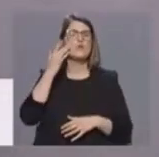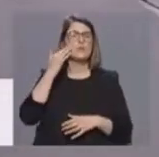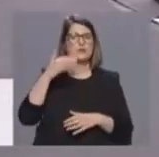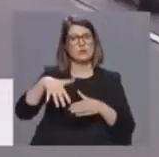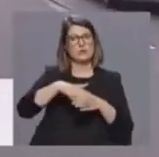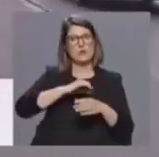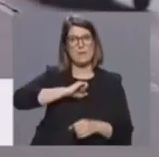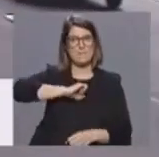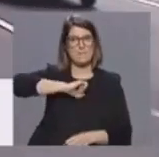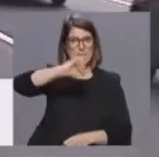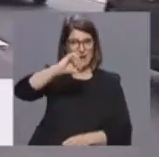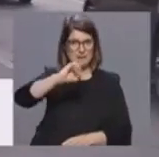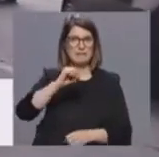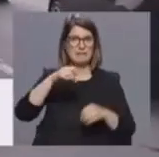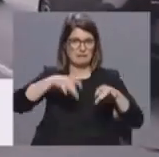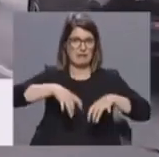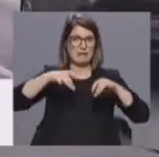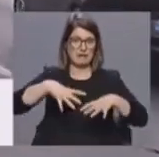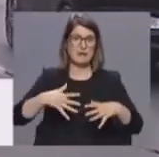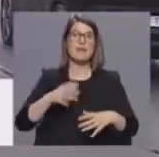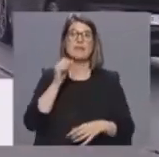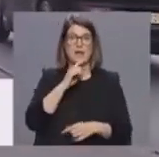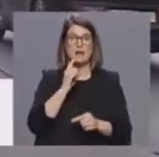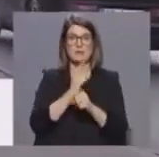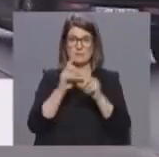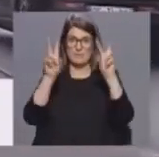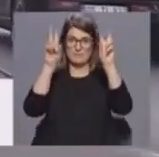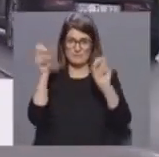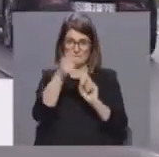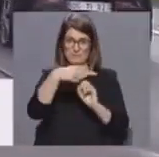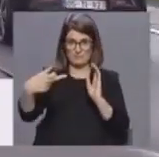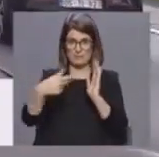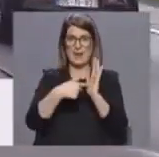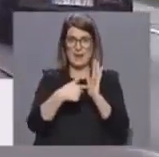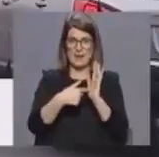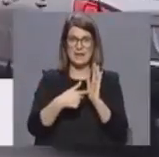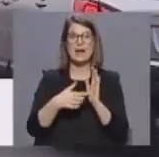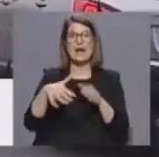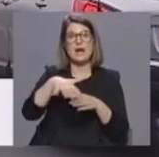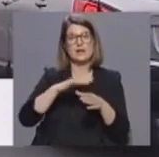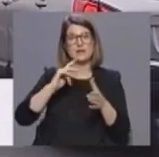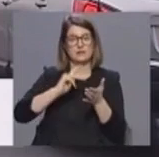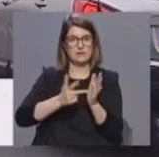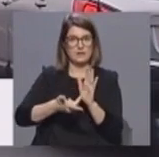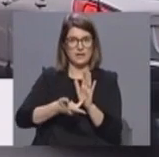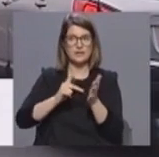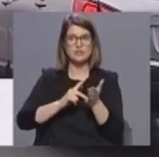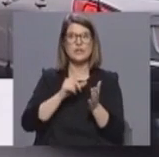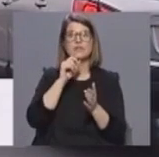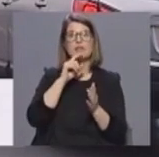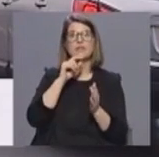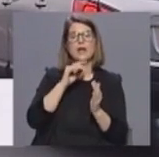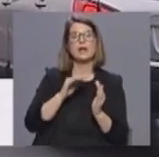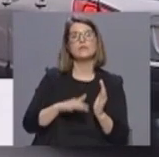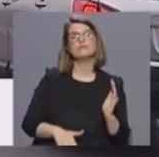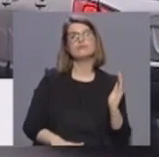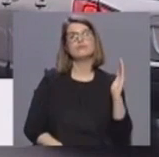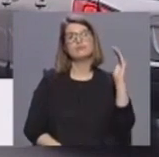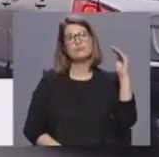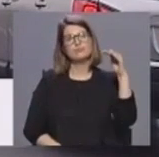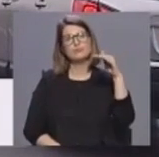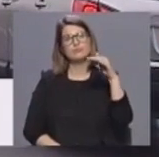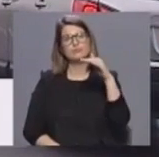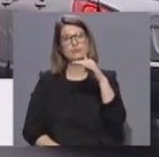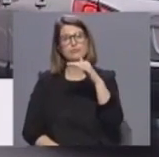casos, permitindo-nos, e continuo a citar, em termos técnicos, aplanar a nossa curva epidémica